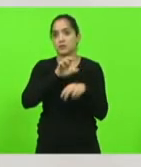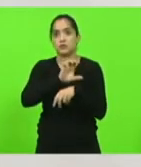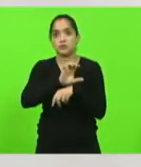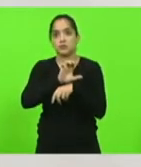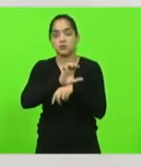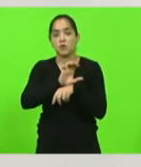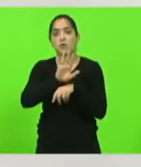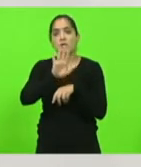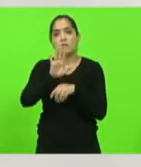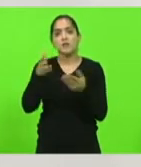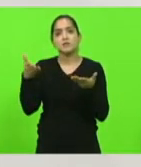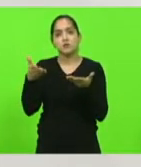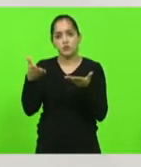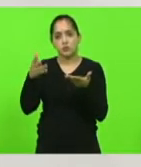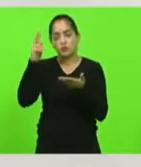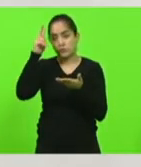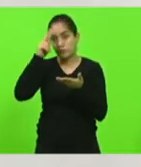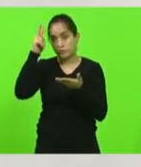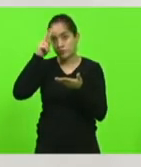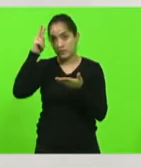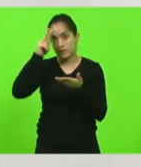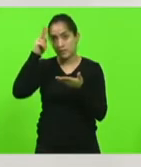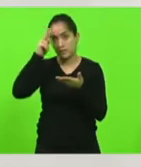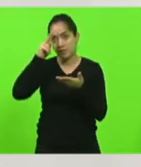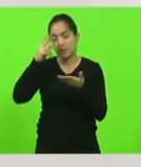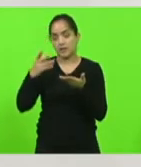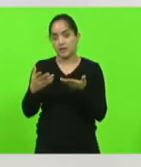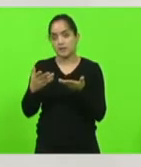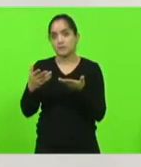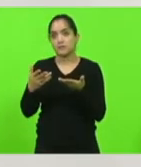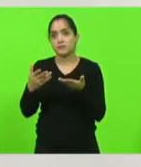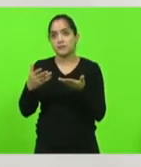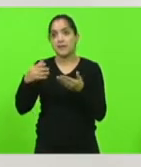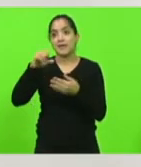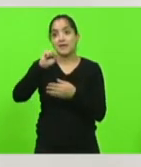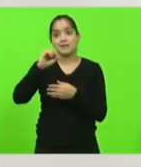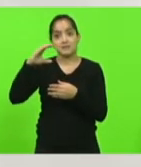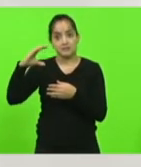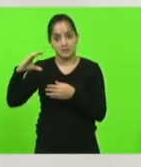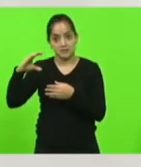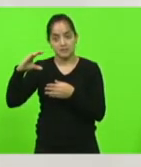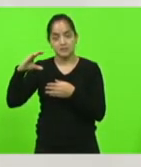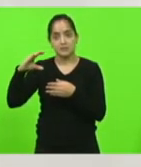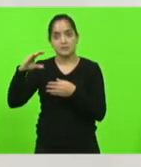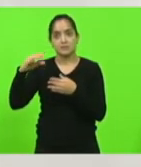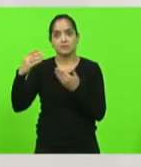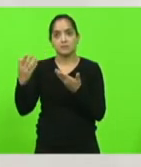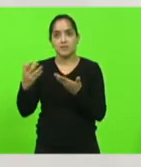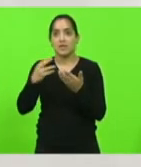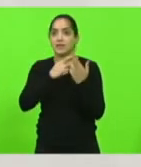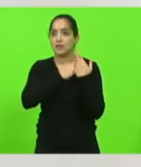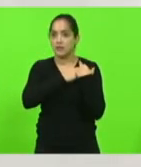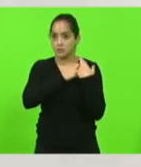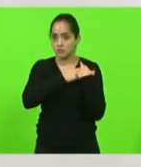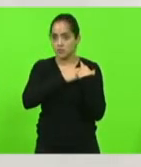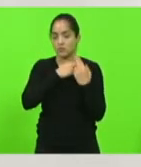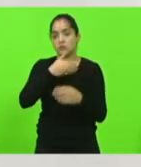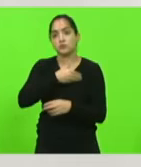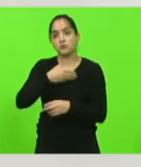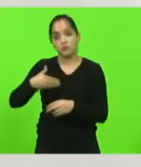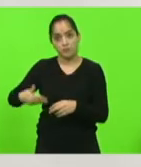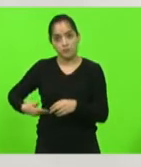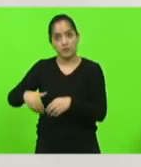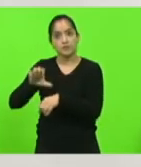então hoje vamos lembrar um pouquinho das nossas SCs aquilo que a competência do governo estadual